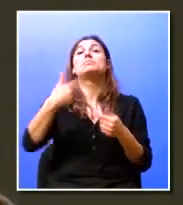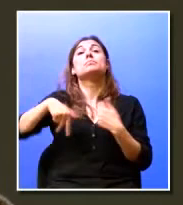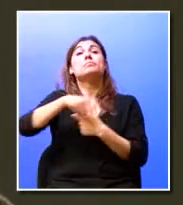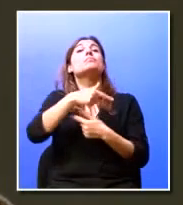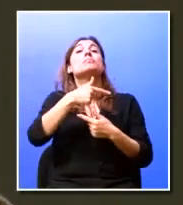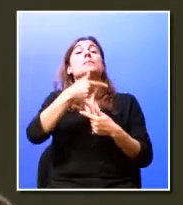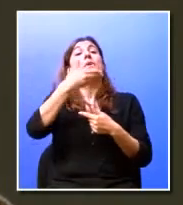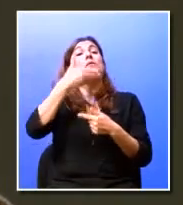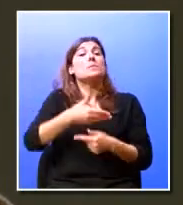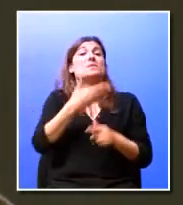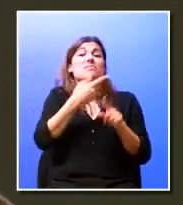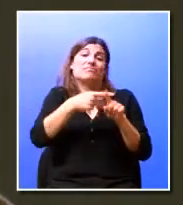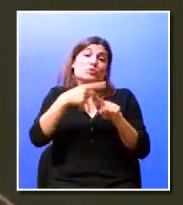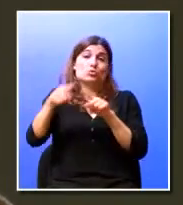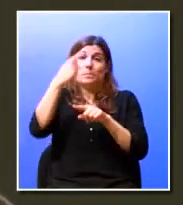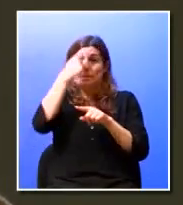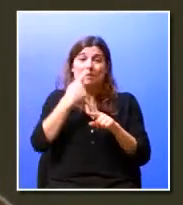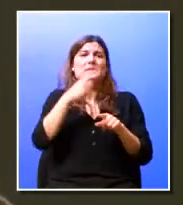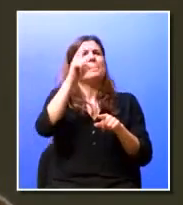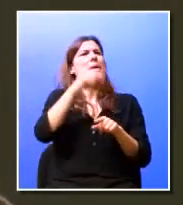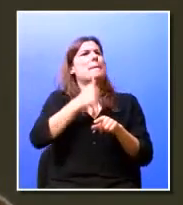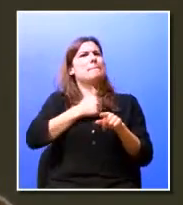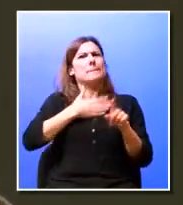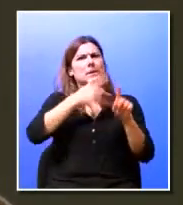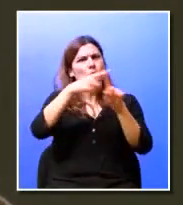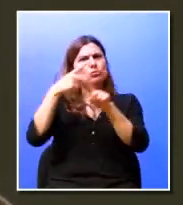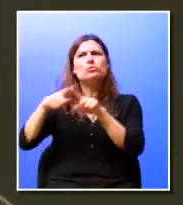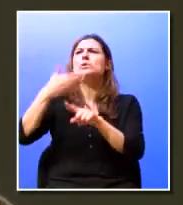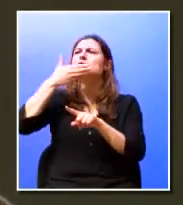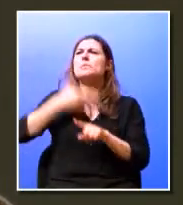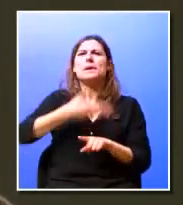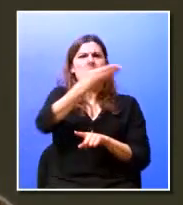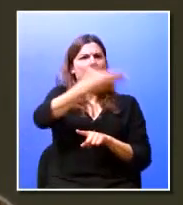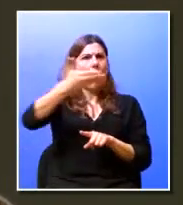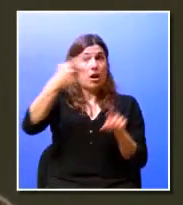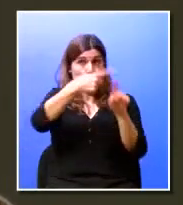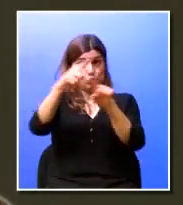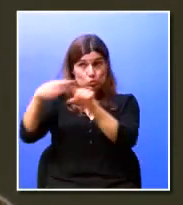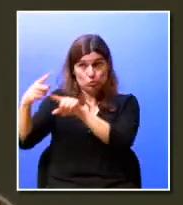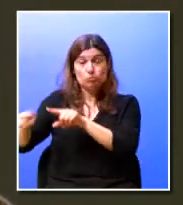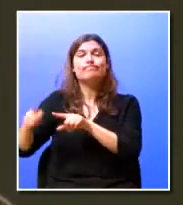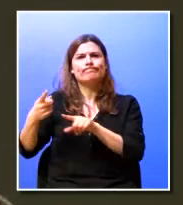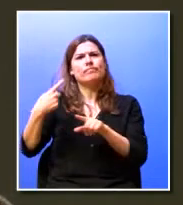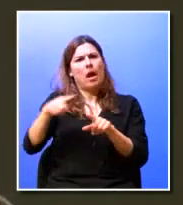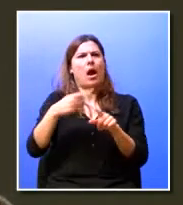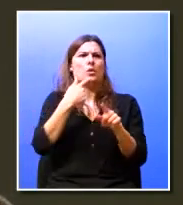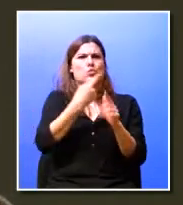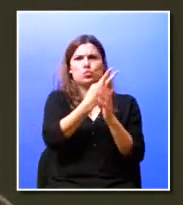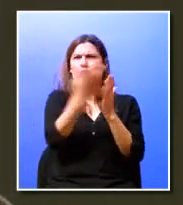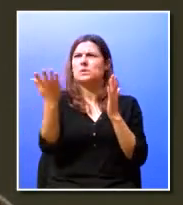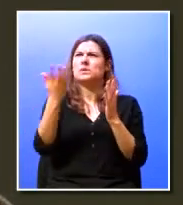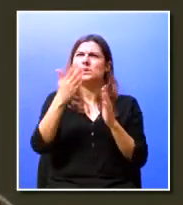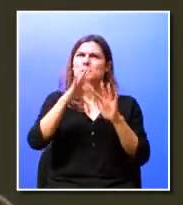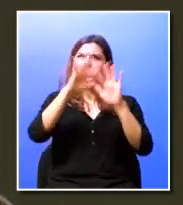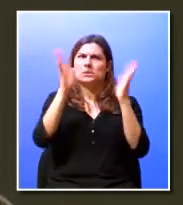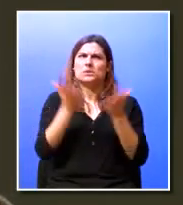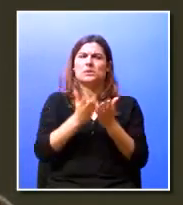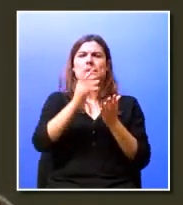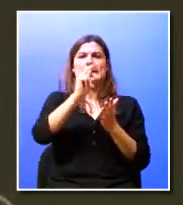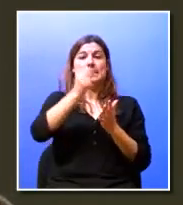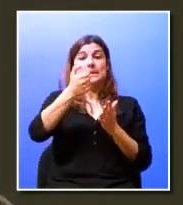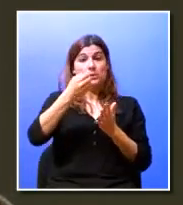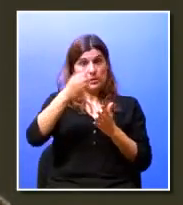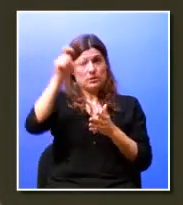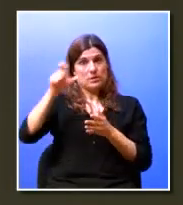diferentes perfis, diferentes idades, diferentes experiências. Temos um conjunto de cerca de 350 formadores no